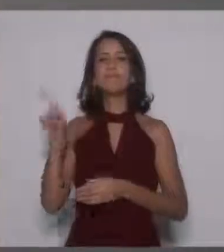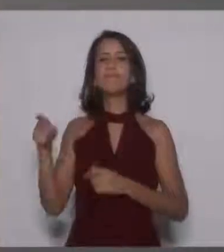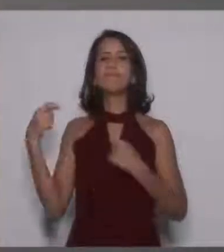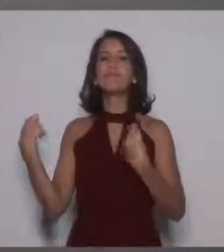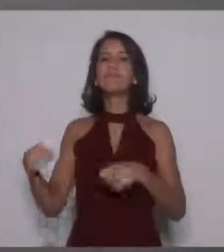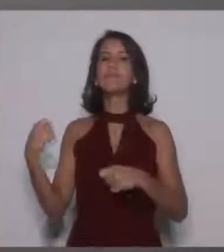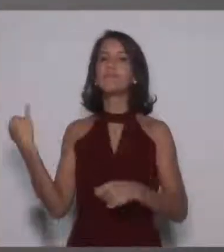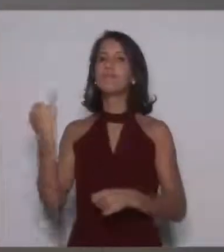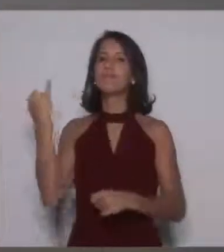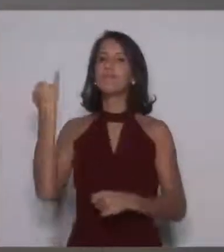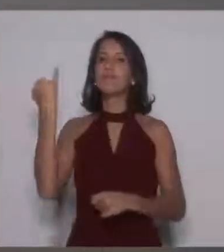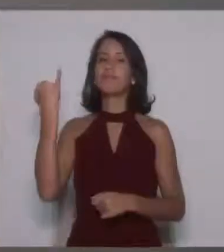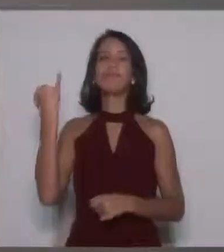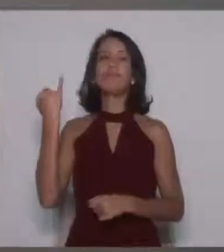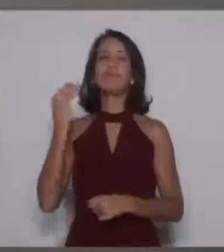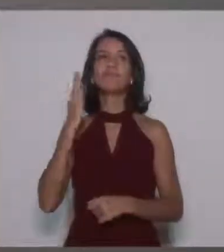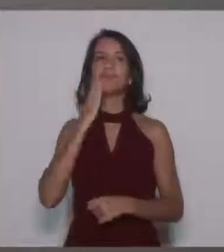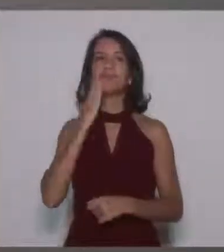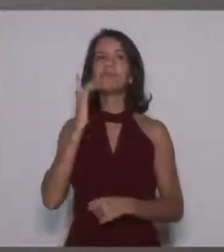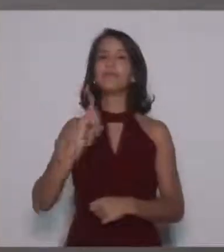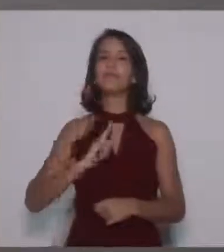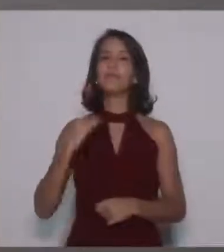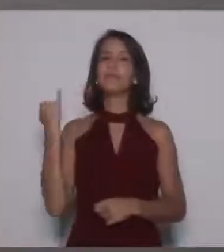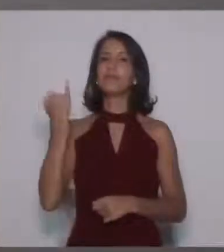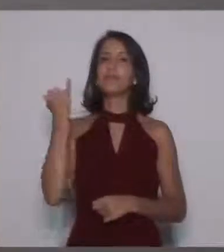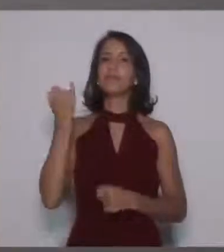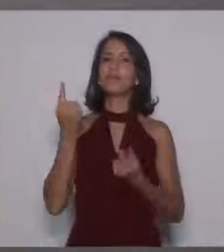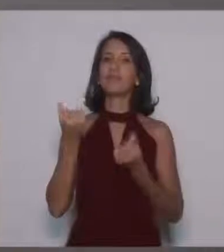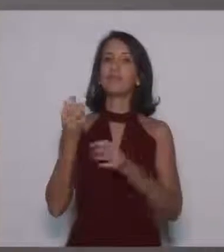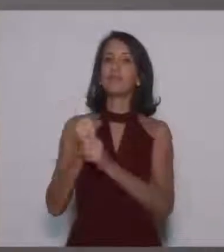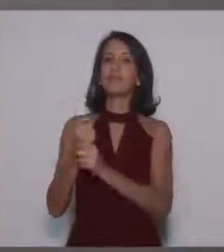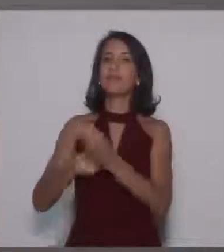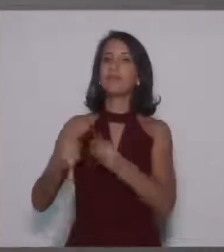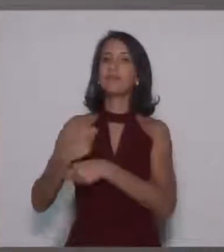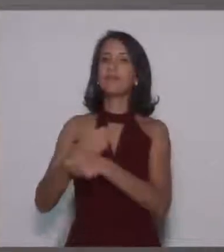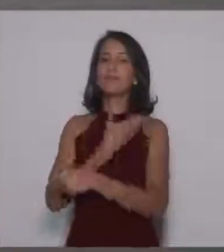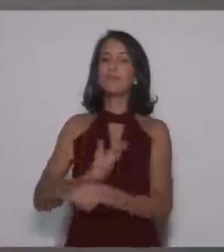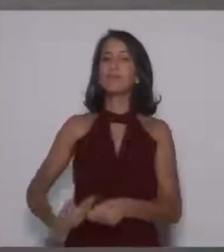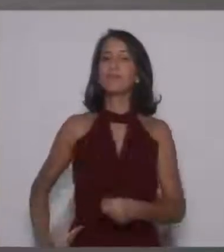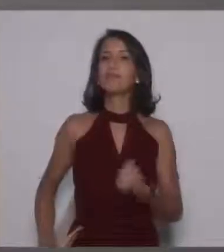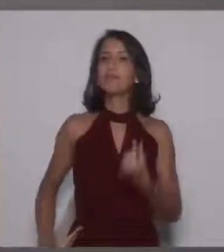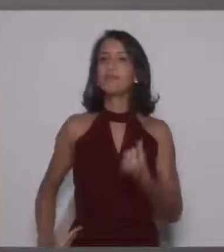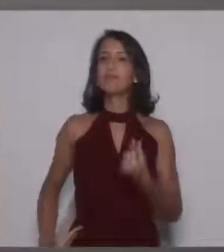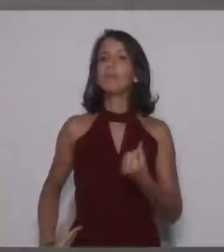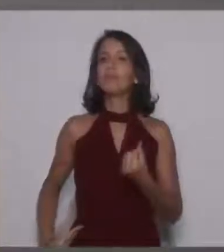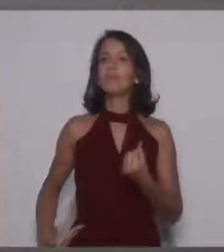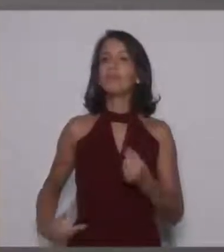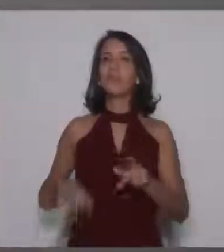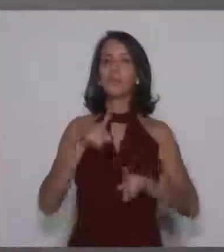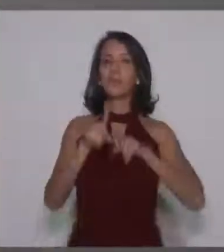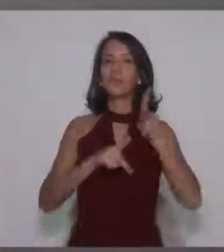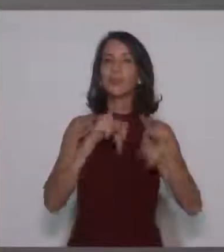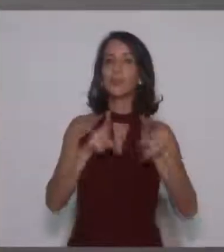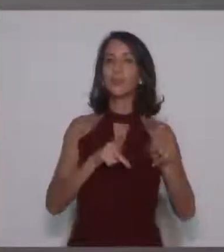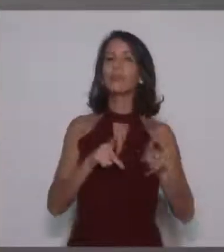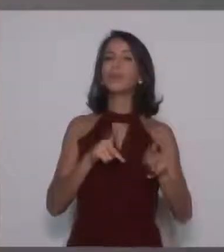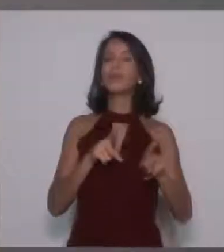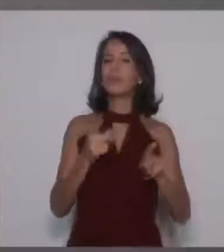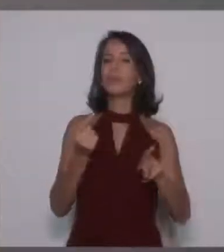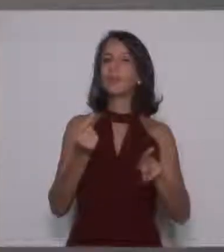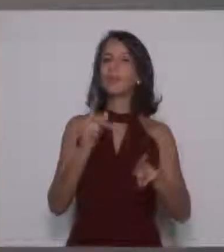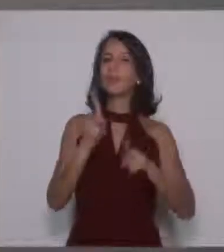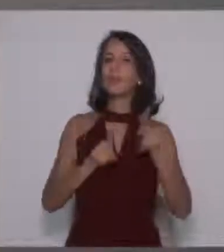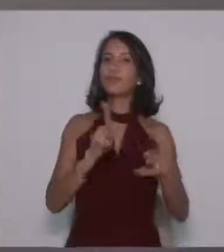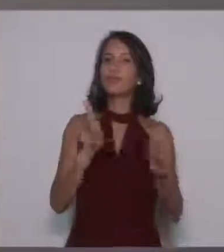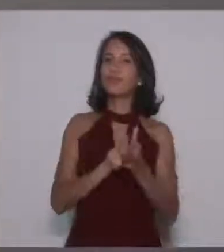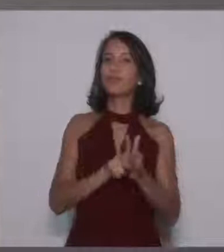grande importância, eu também tenho que saber da grande importância do dinheiro público, do dinheiro que vem do povo. E o dinheiro que vem